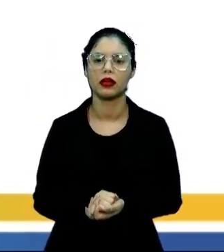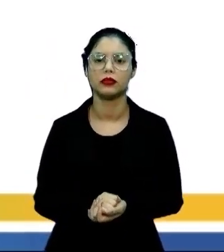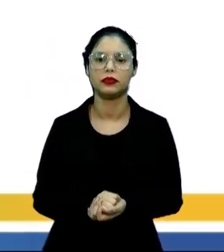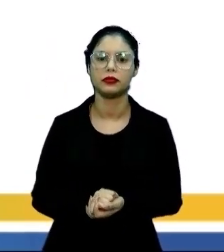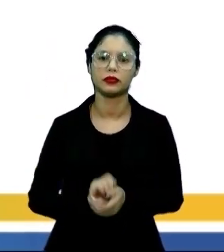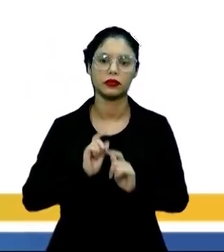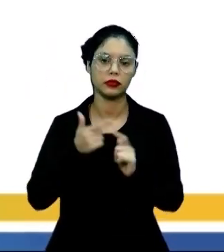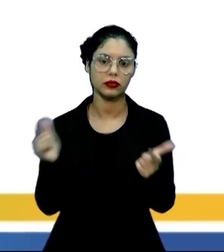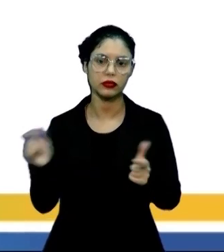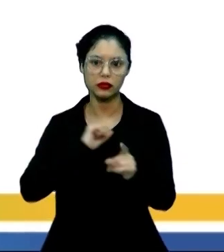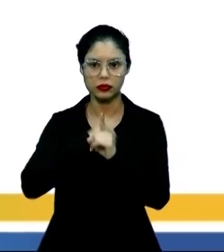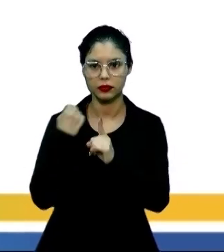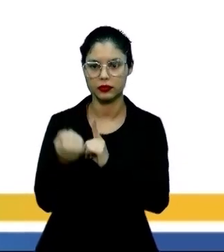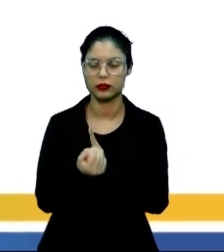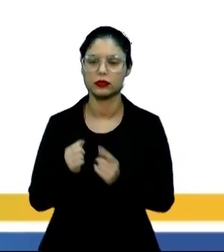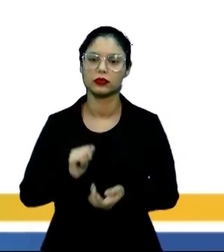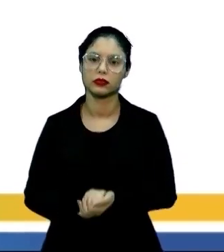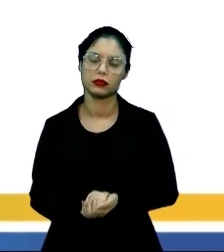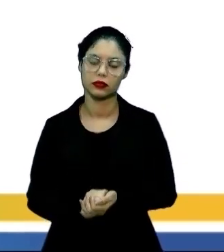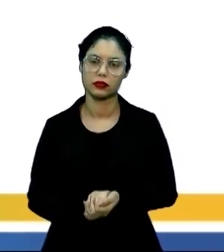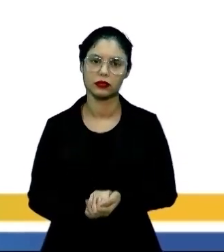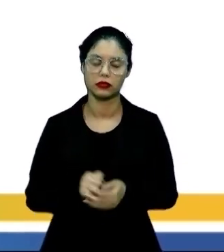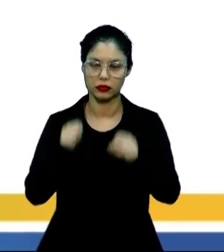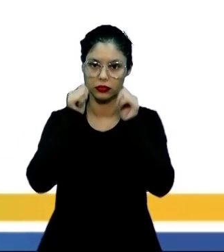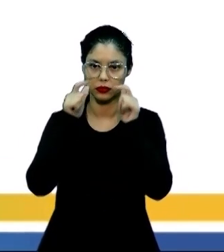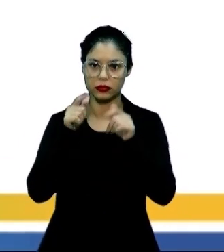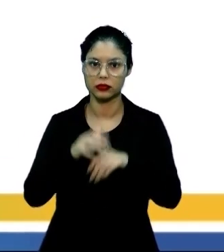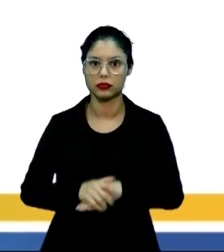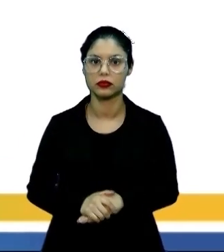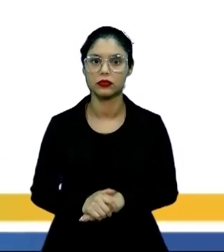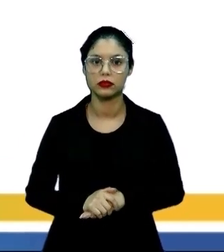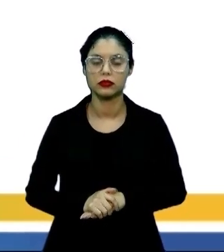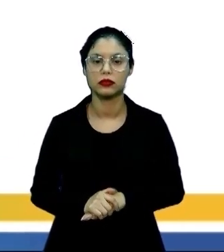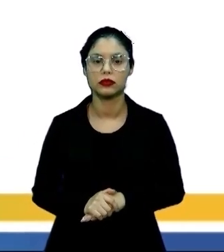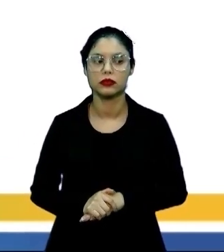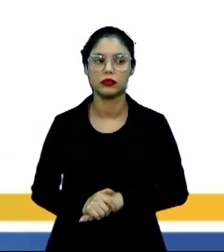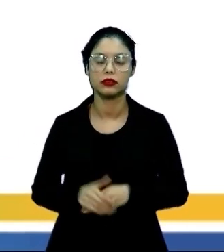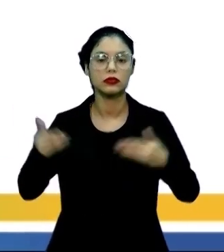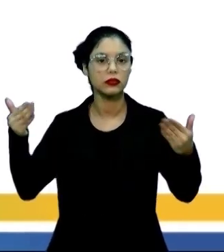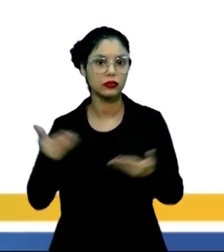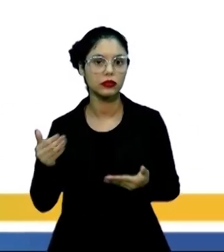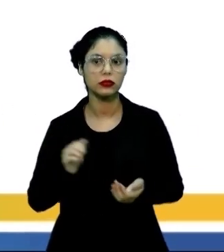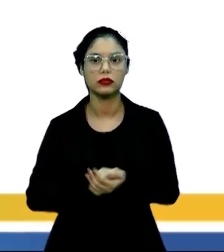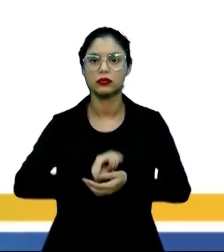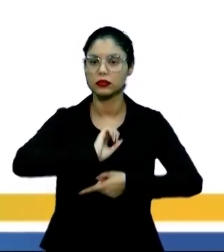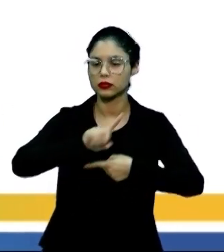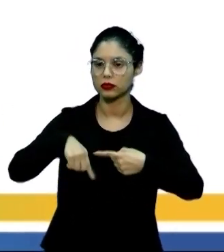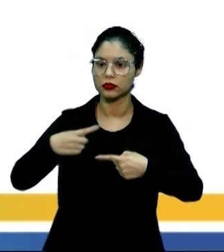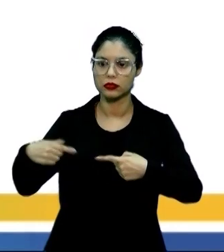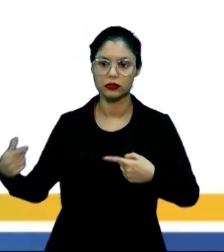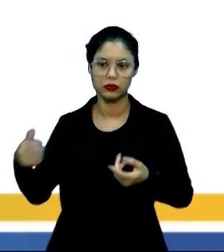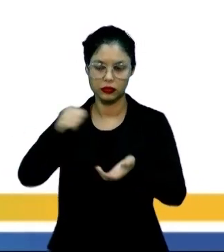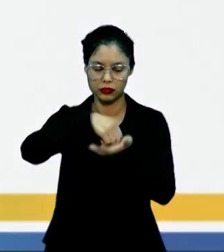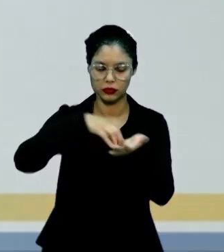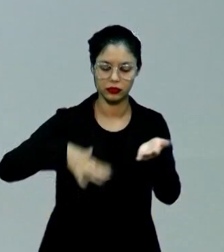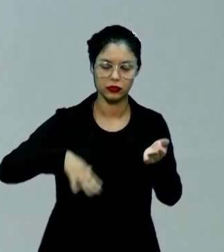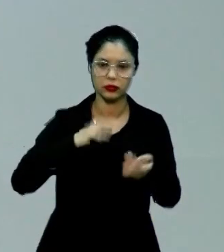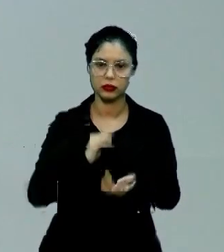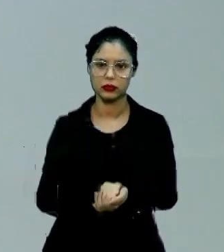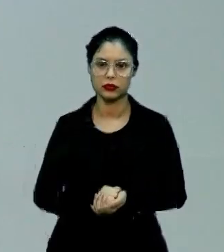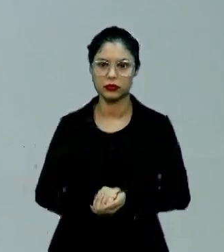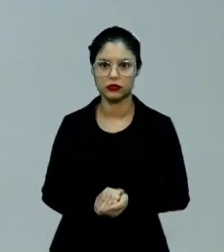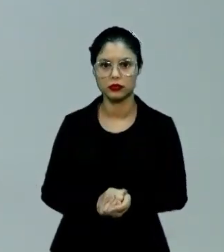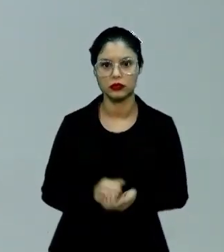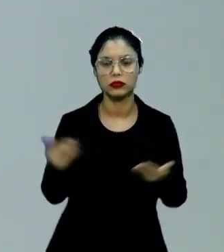maior engajamento social, uma vez que chama a atenção. Vamos lá para o nosso exercitando. O